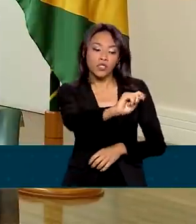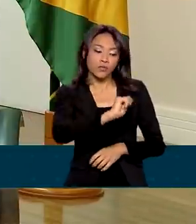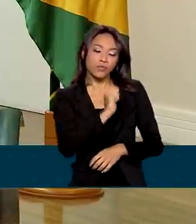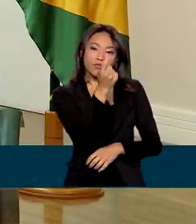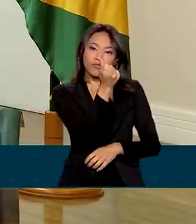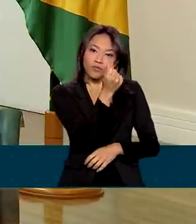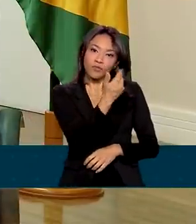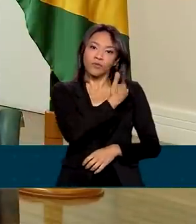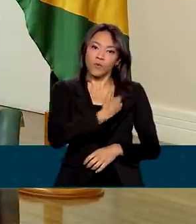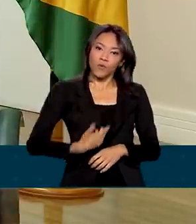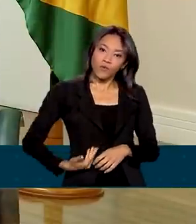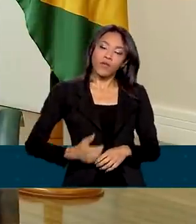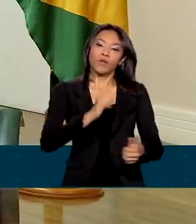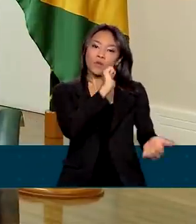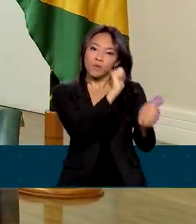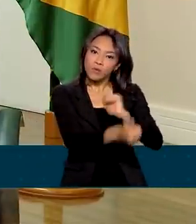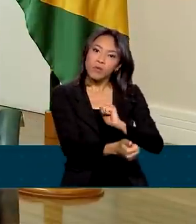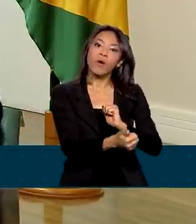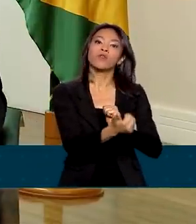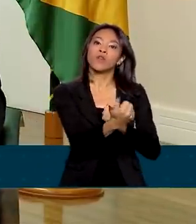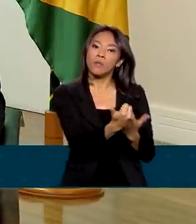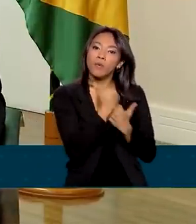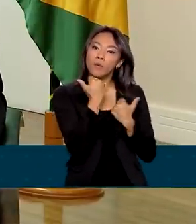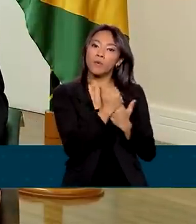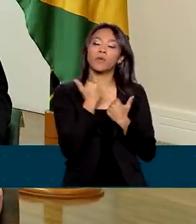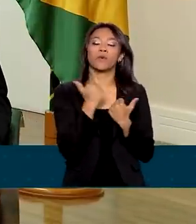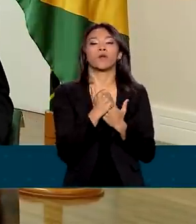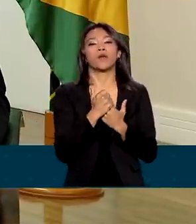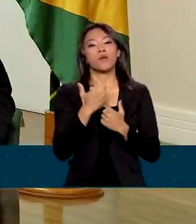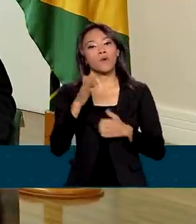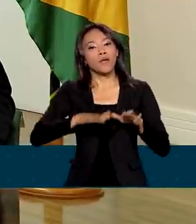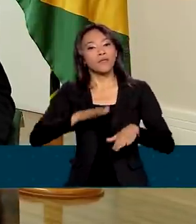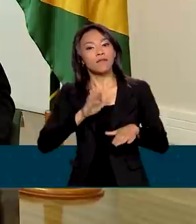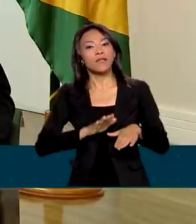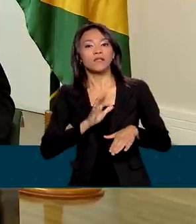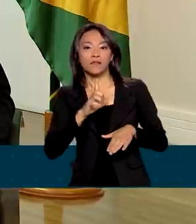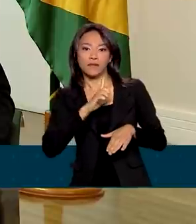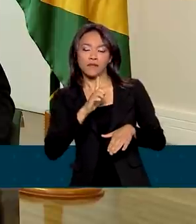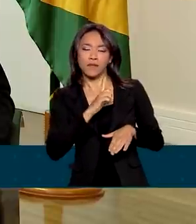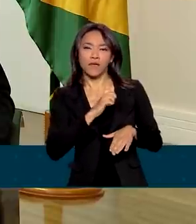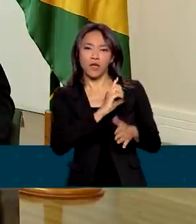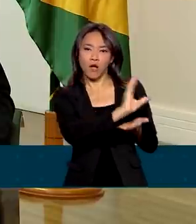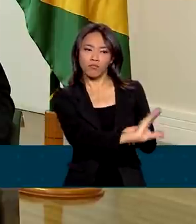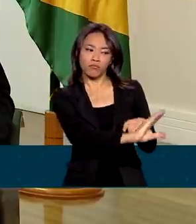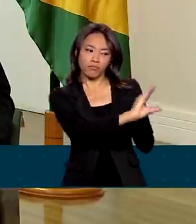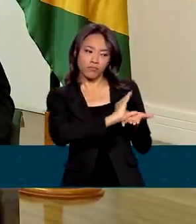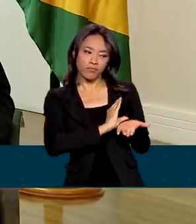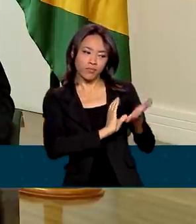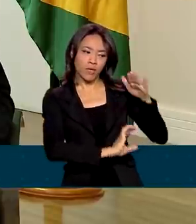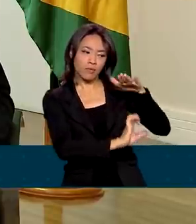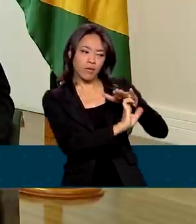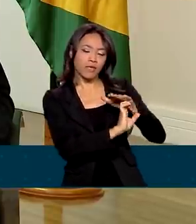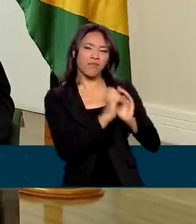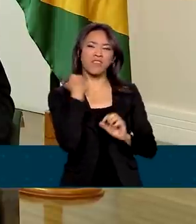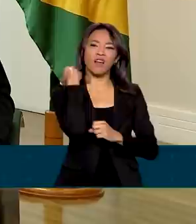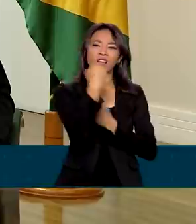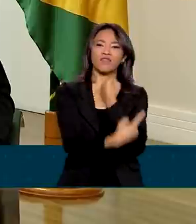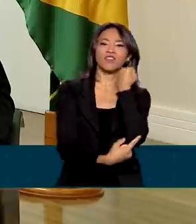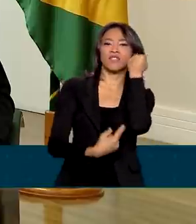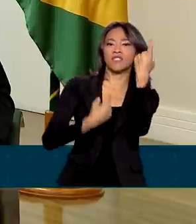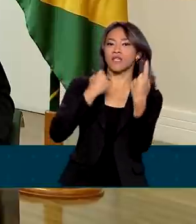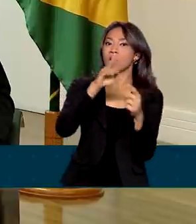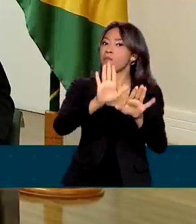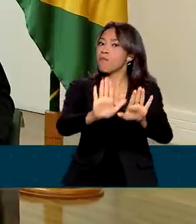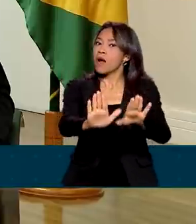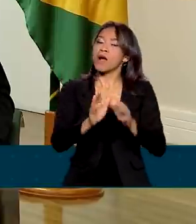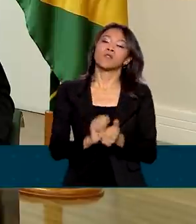Pois até diferente de que um patrocínio, onde às vezes se recebe até um dinheiro maior, o patrocínio às vezes é muito eventual. Já o